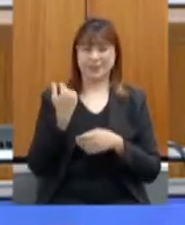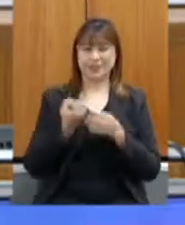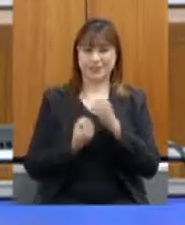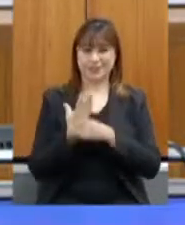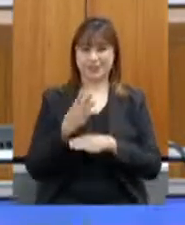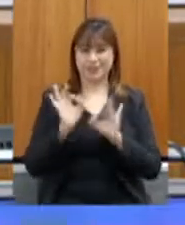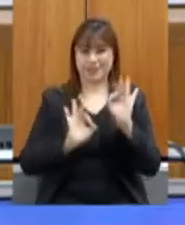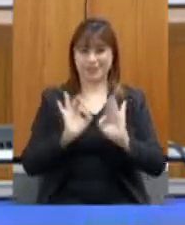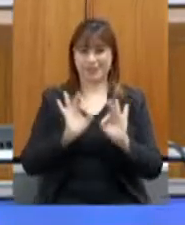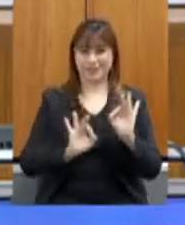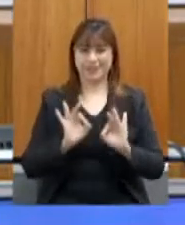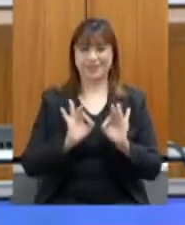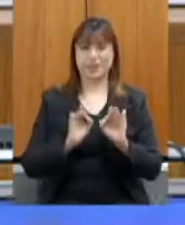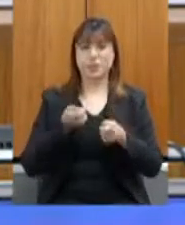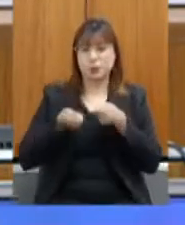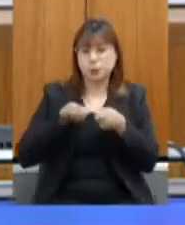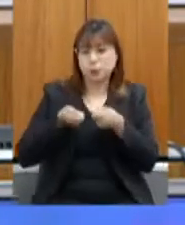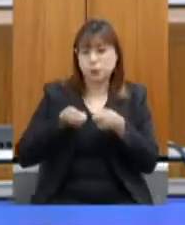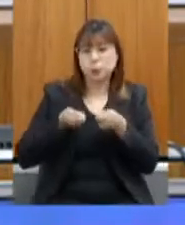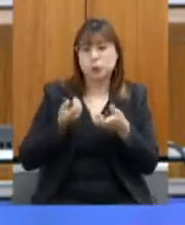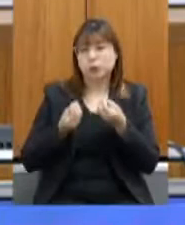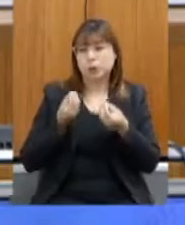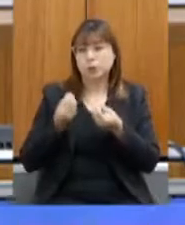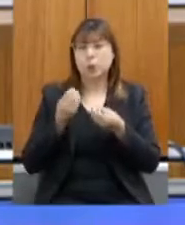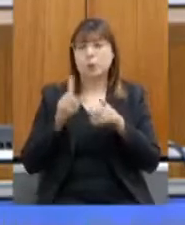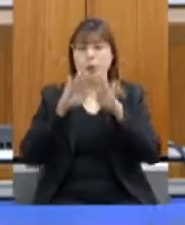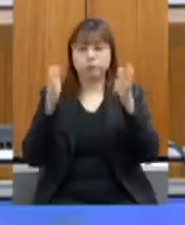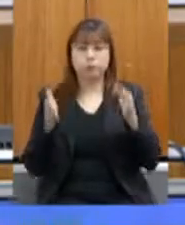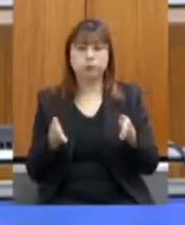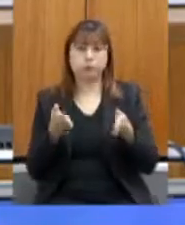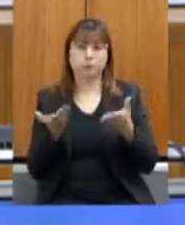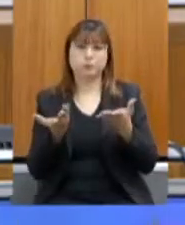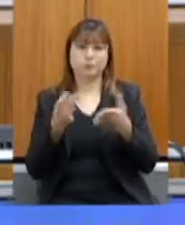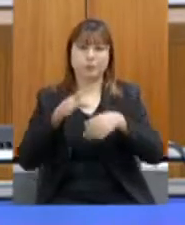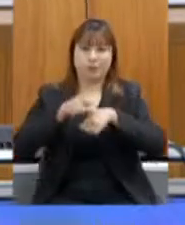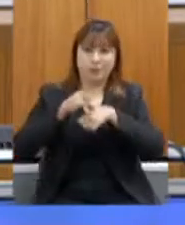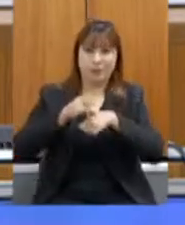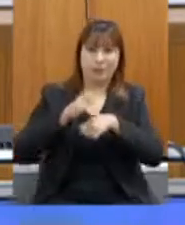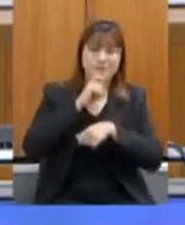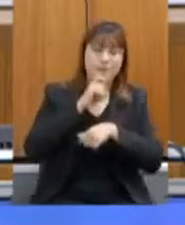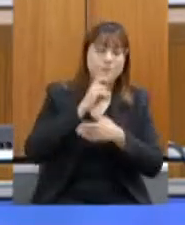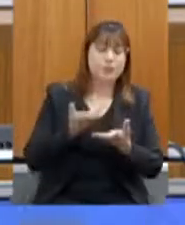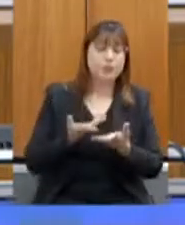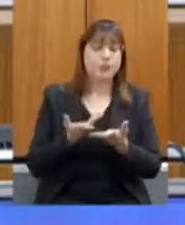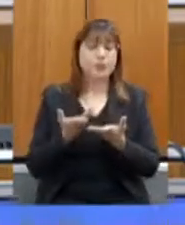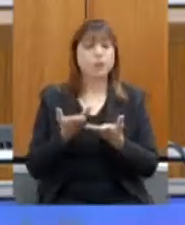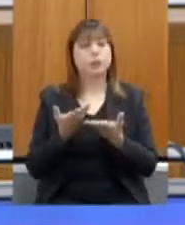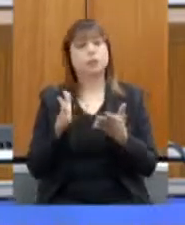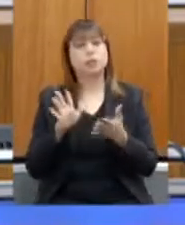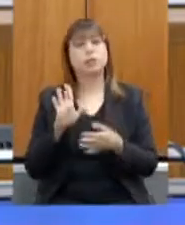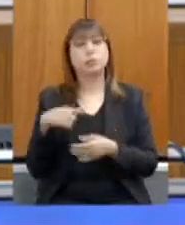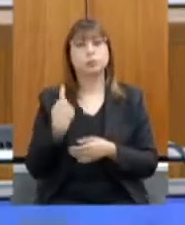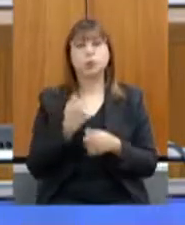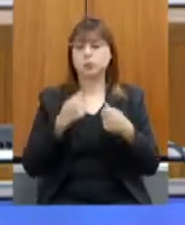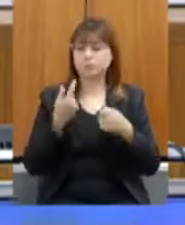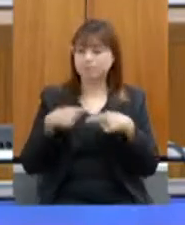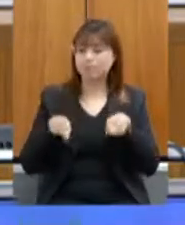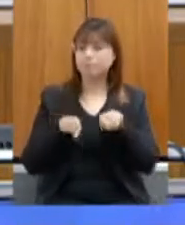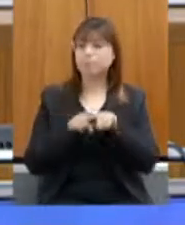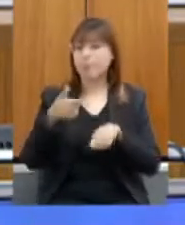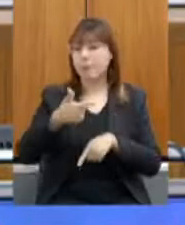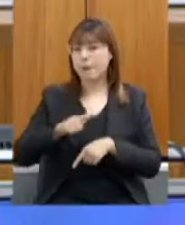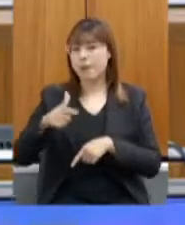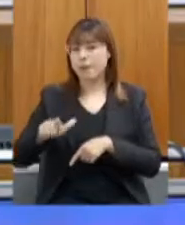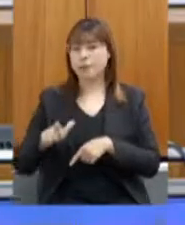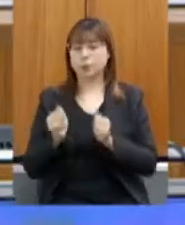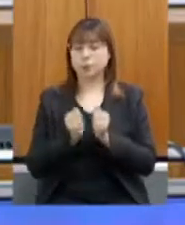do COVID em frigorífico, nós tivemos uma parceria com a Secretaria de Saúde e a gente precisa buscar mais essa integração das